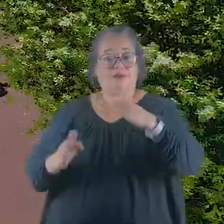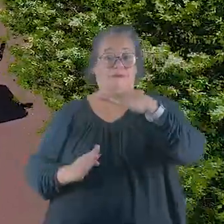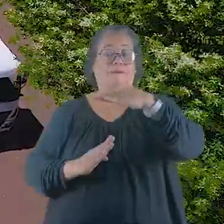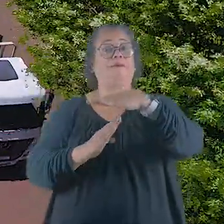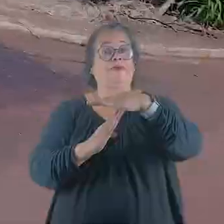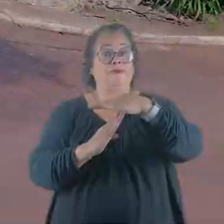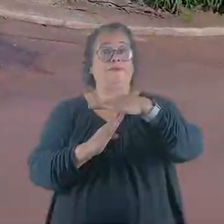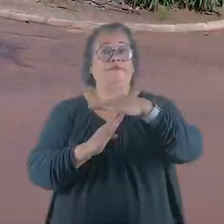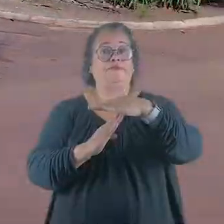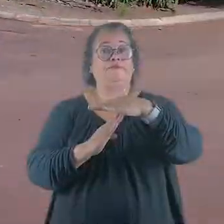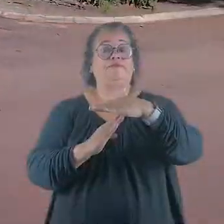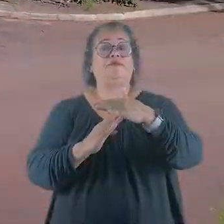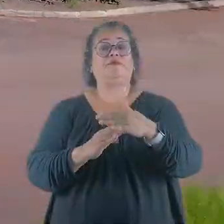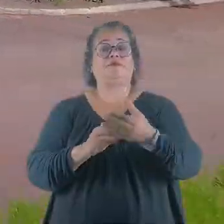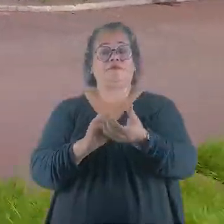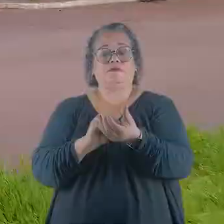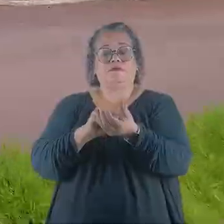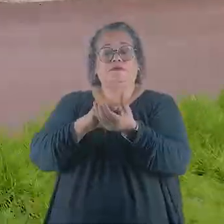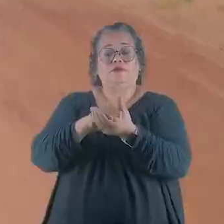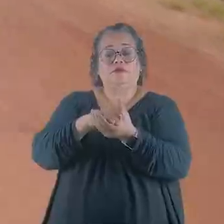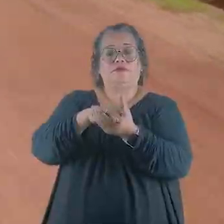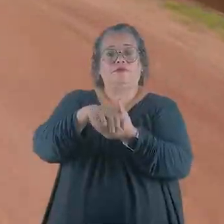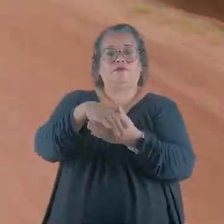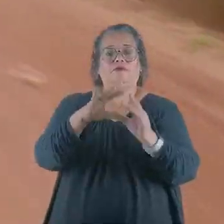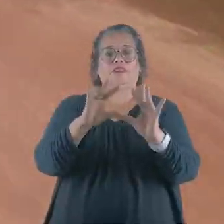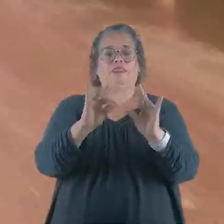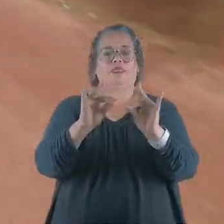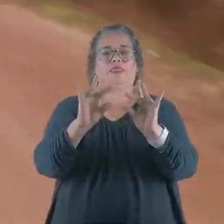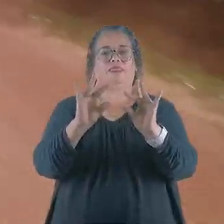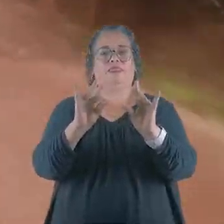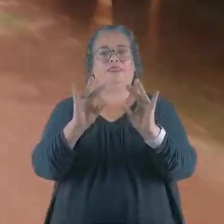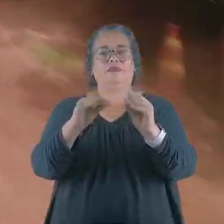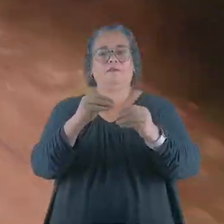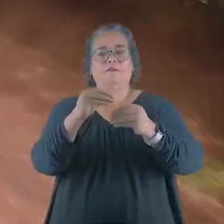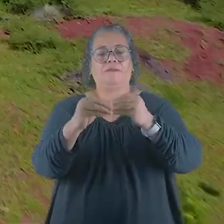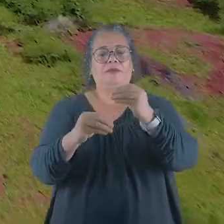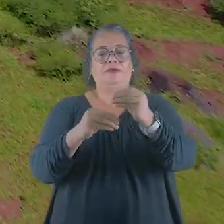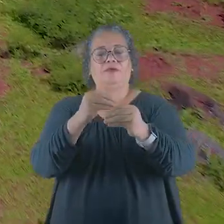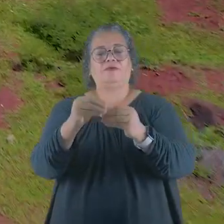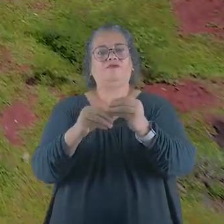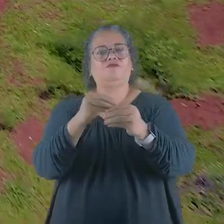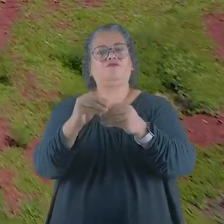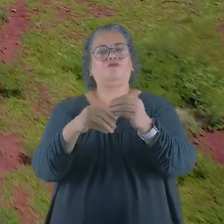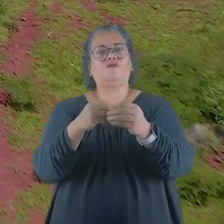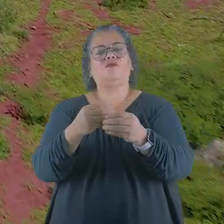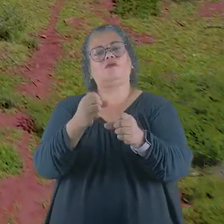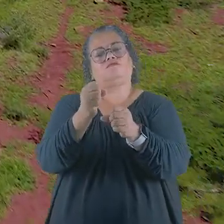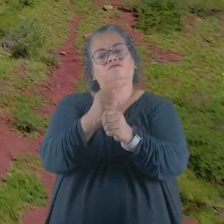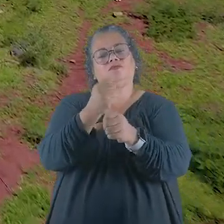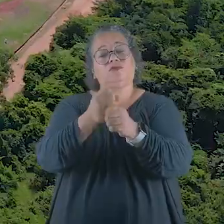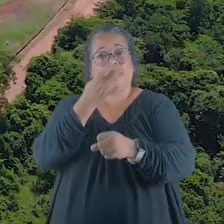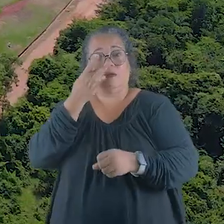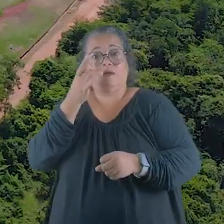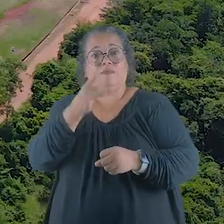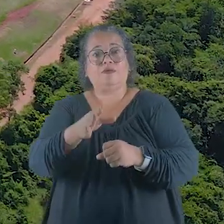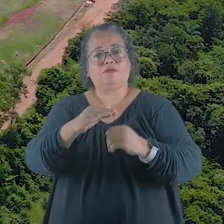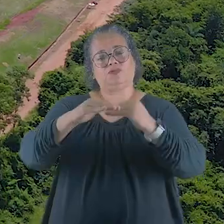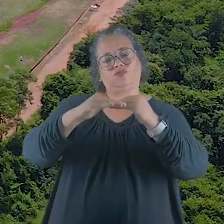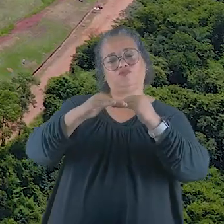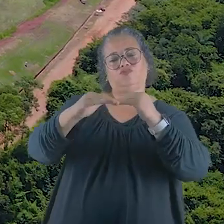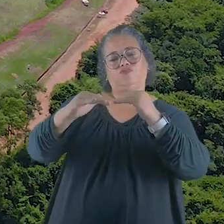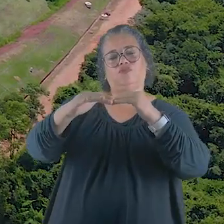limite de capacidade e esse lodo é uma massa úmida que é misturada a rejeitos de construção para ter estabilidade,